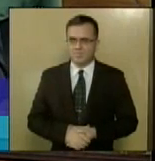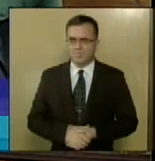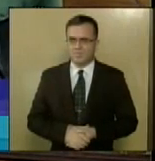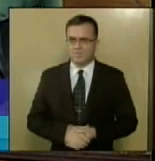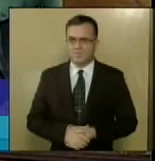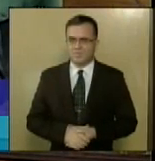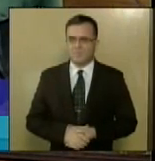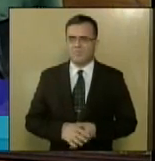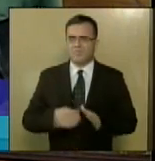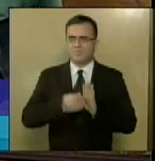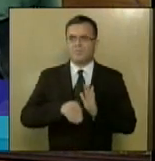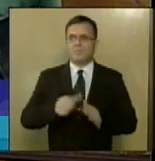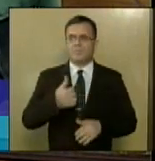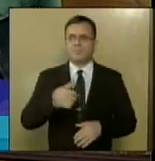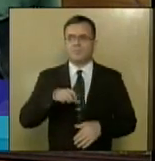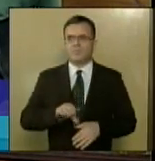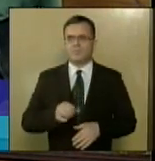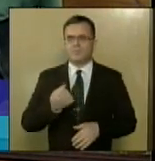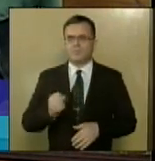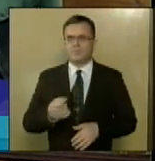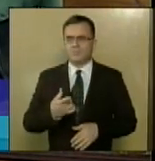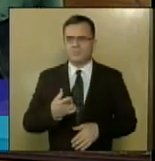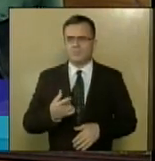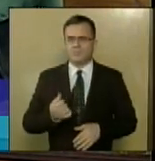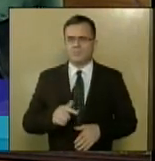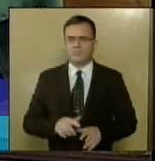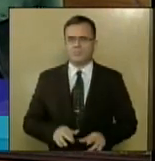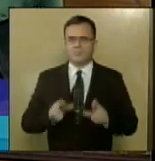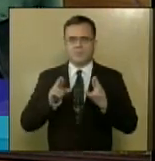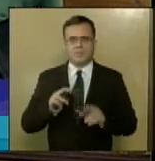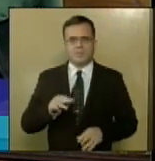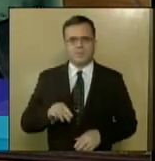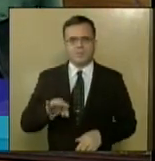Indicação de número 198, de autoria do deputado Maurício Matos.